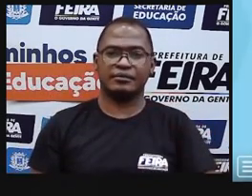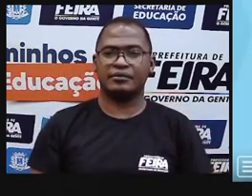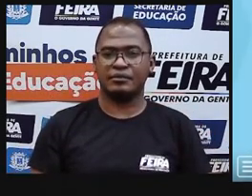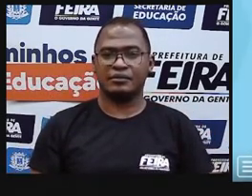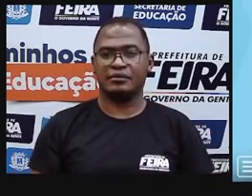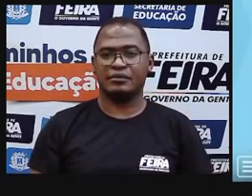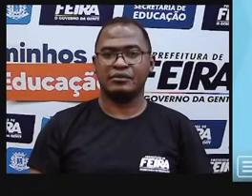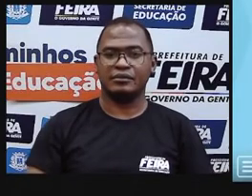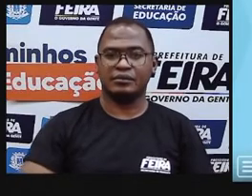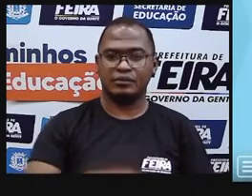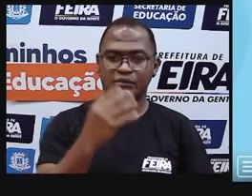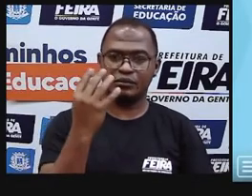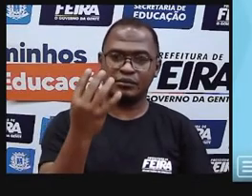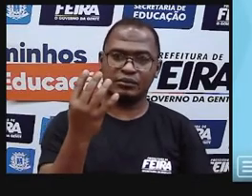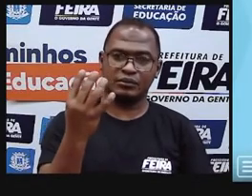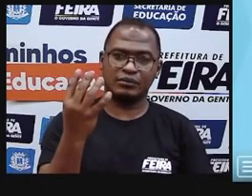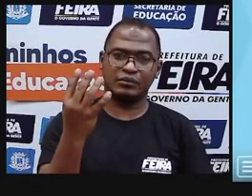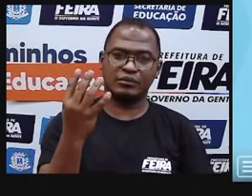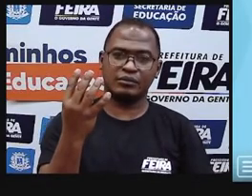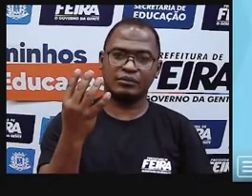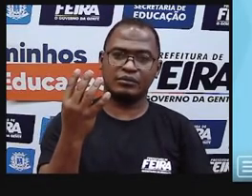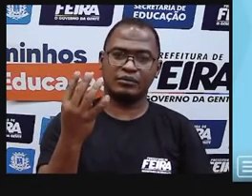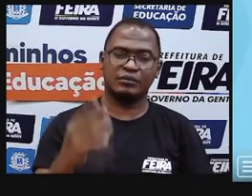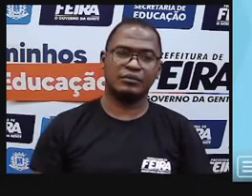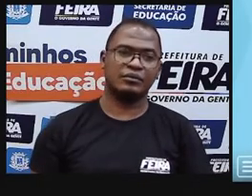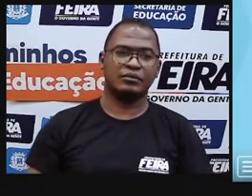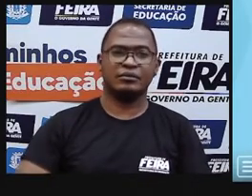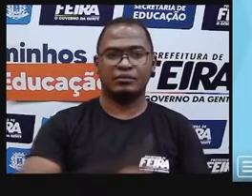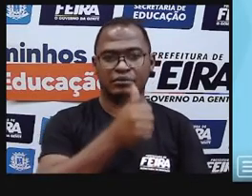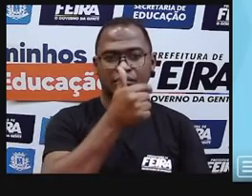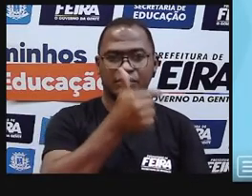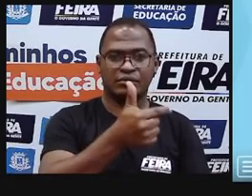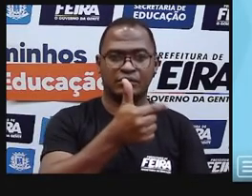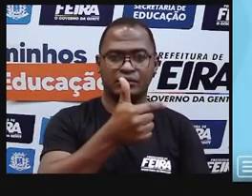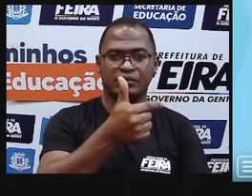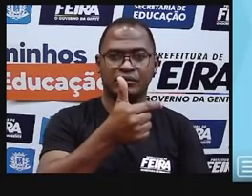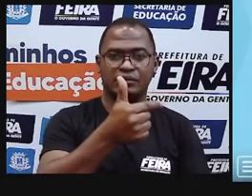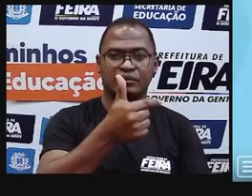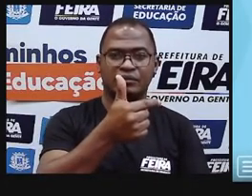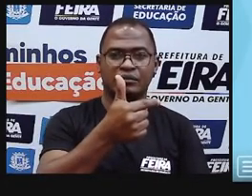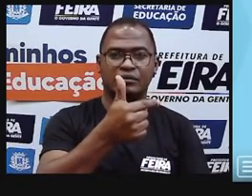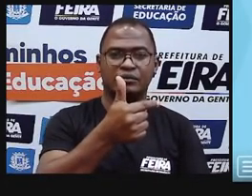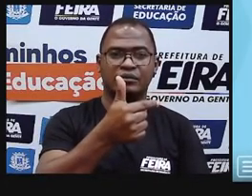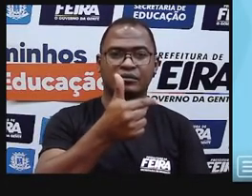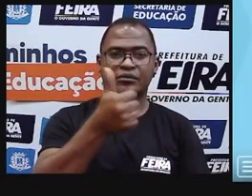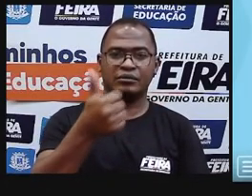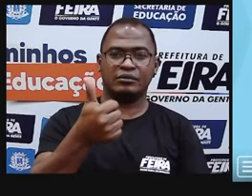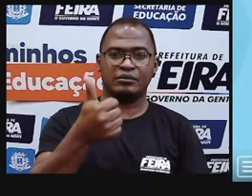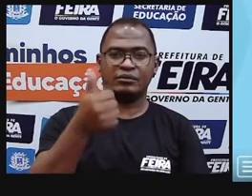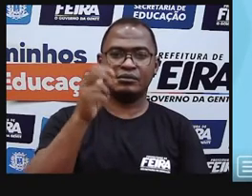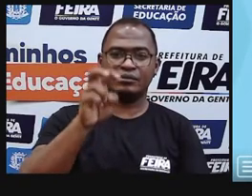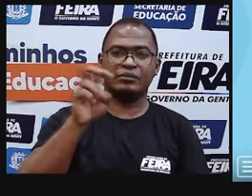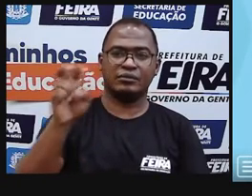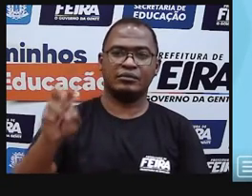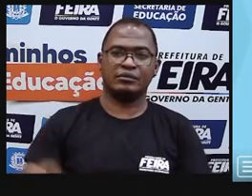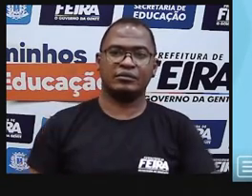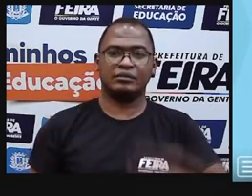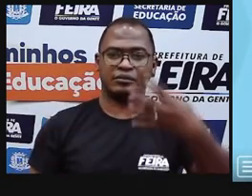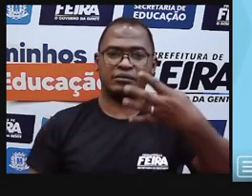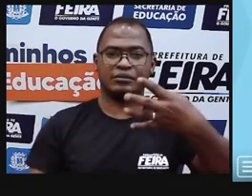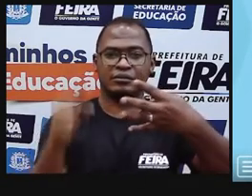E aí, será que vocês conseguem descobrir a resposta? Pensem aí. É a A, B, C ou D.